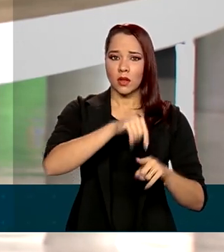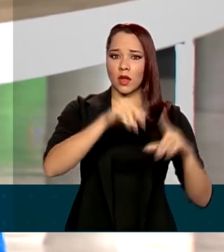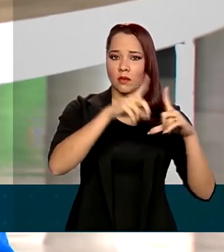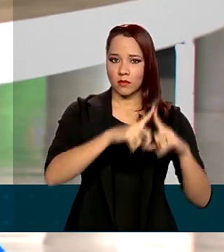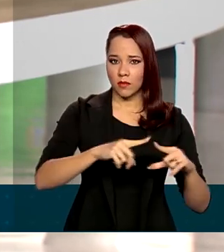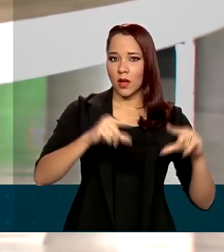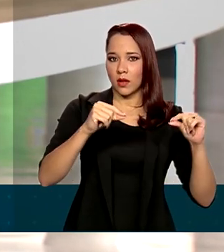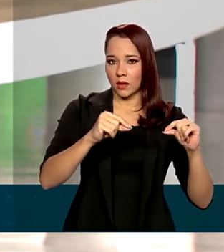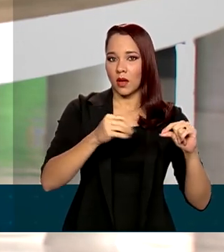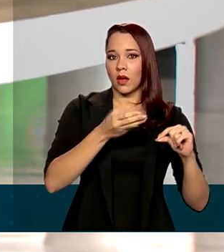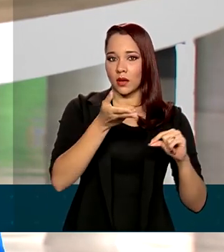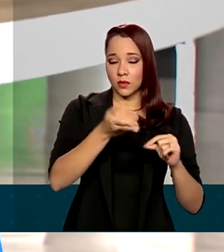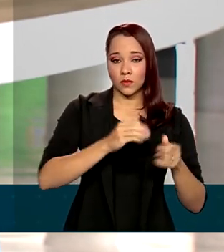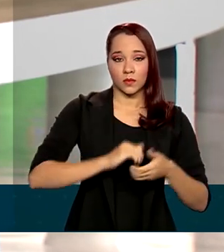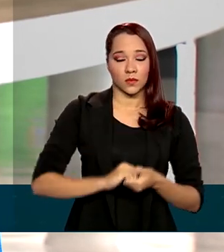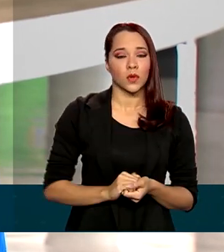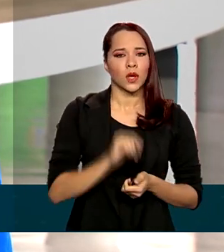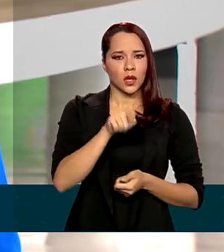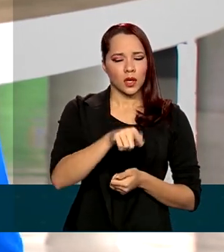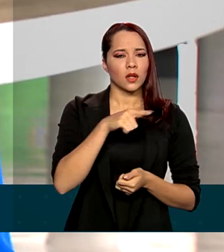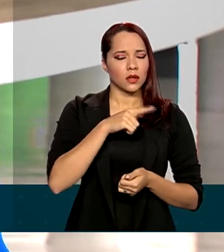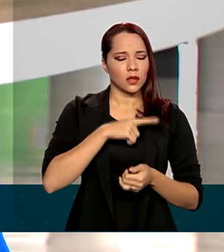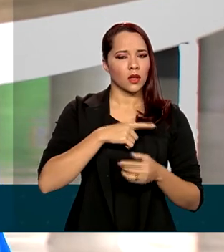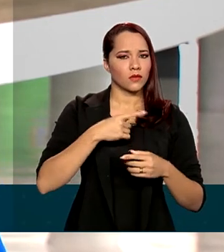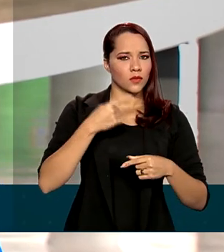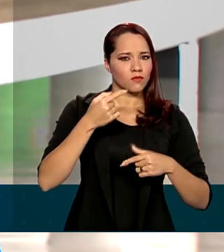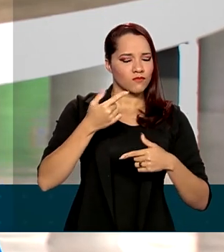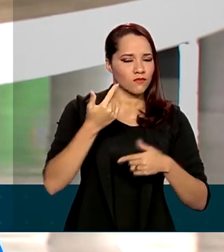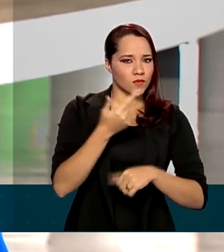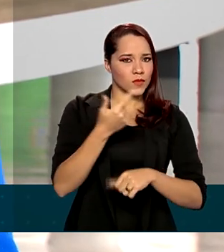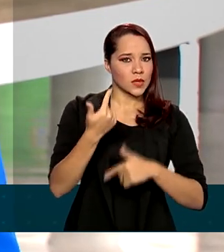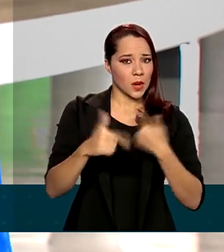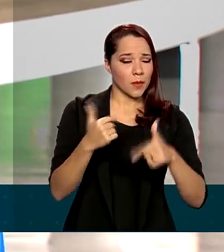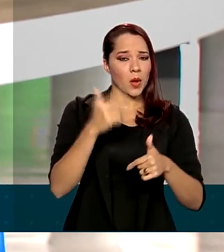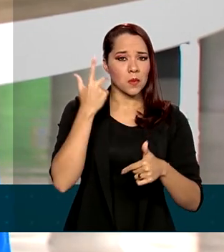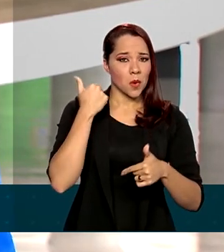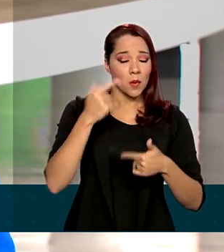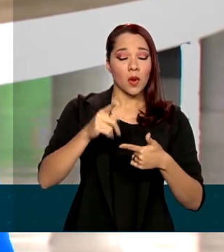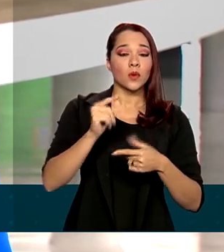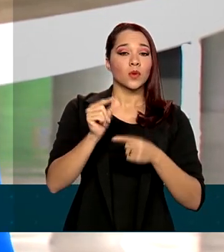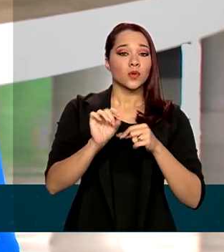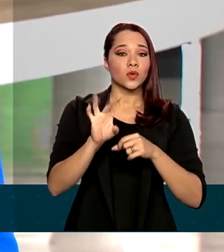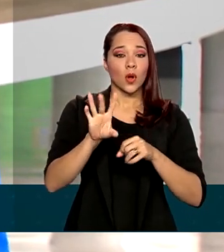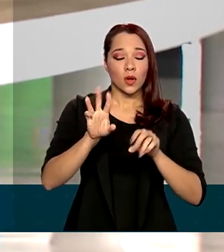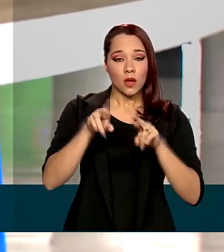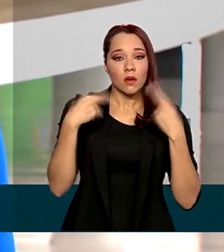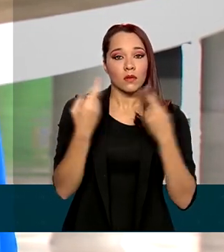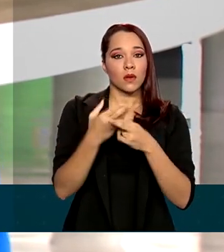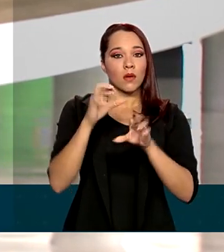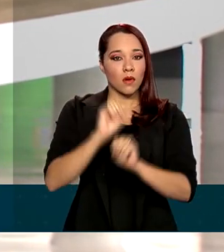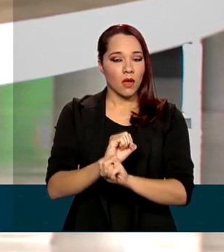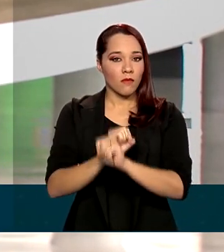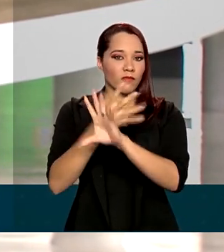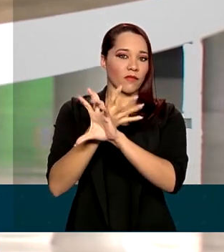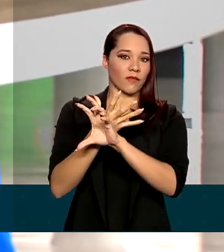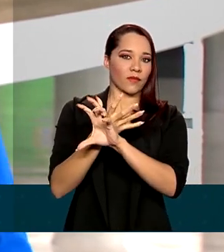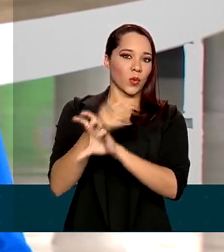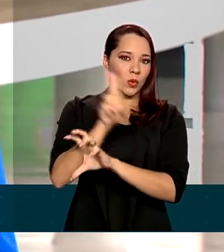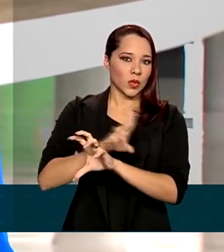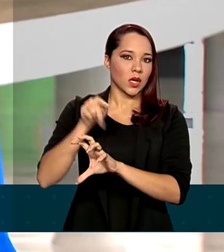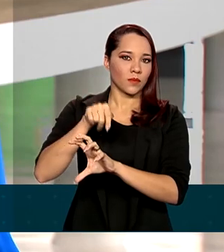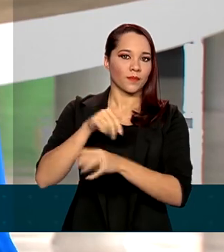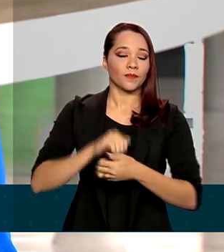residência oficial, e manteve uma rotina de trabalho por lá com reuniões e eventos por videoconferências.